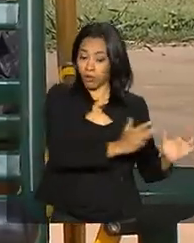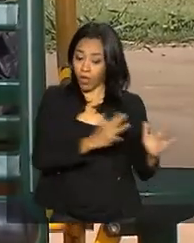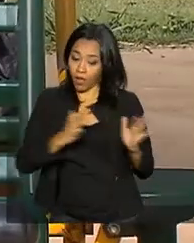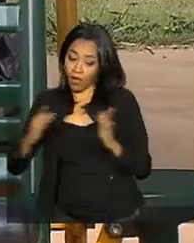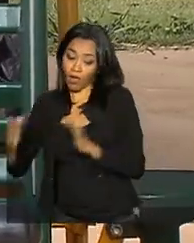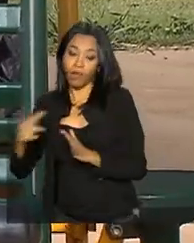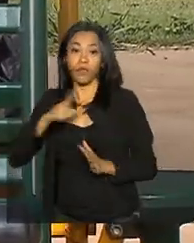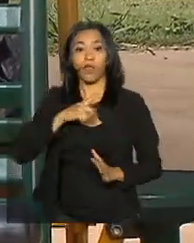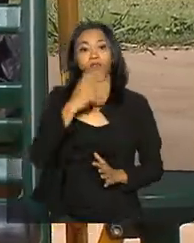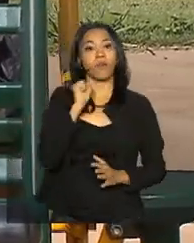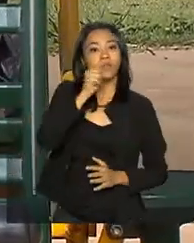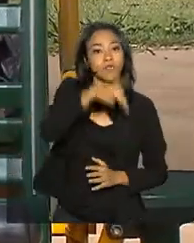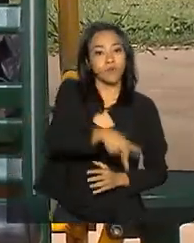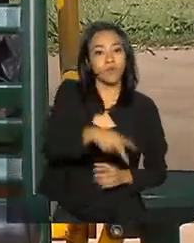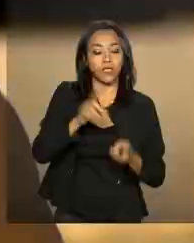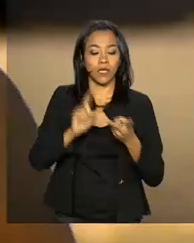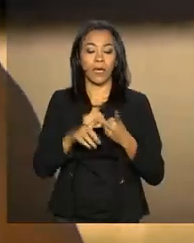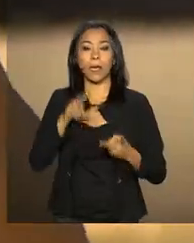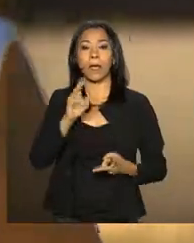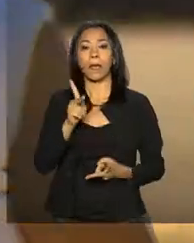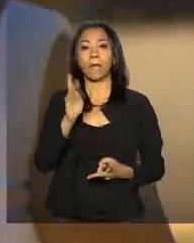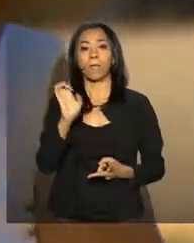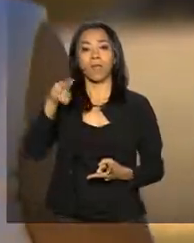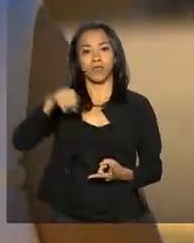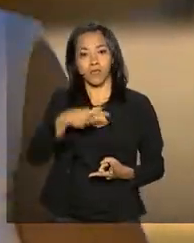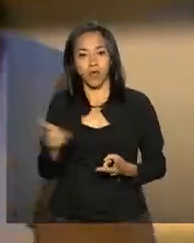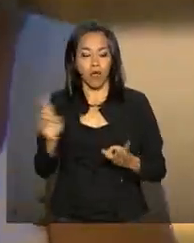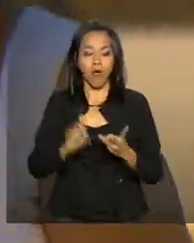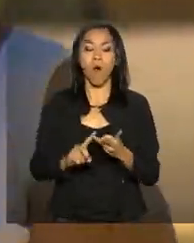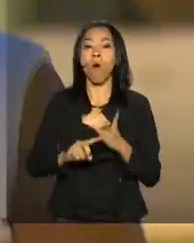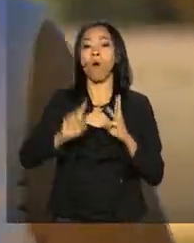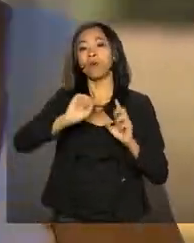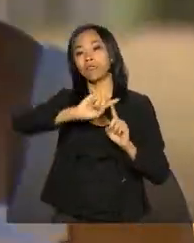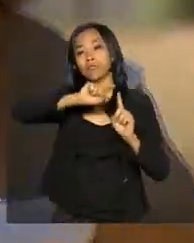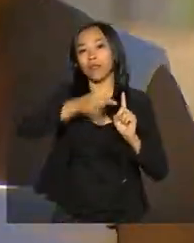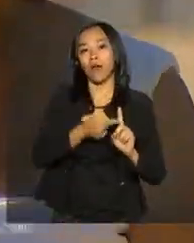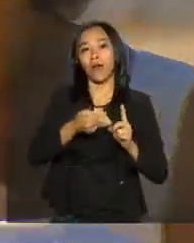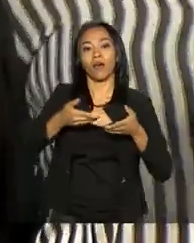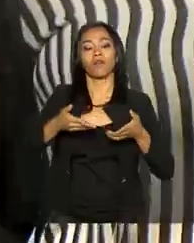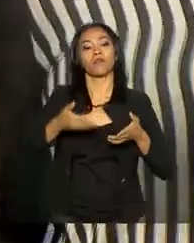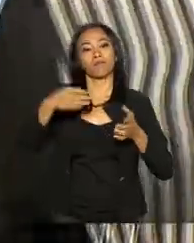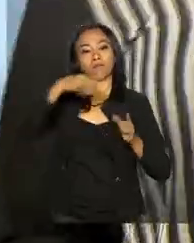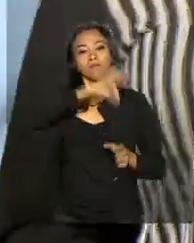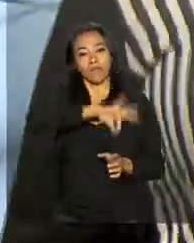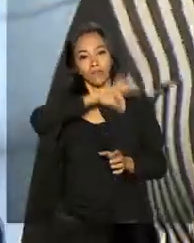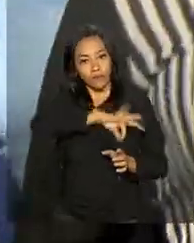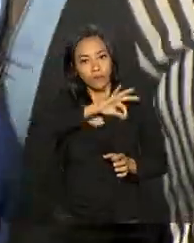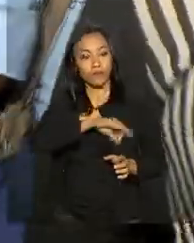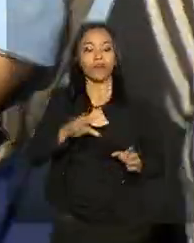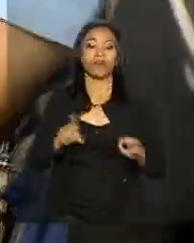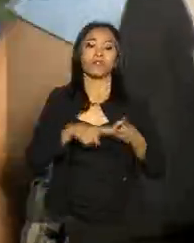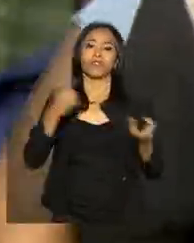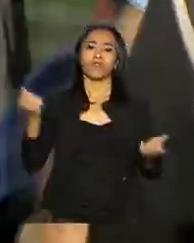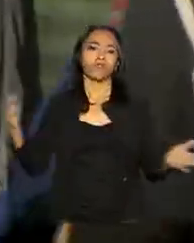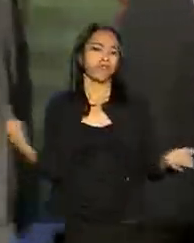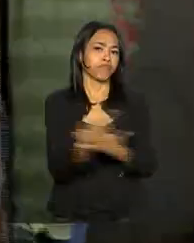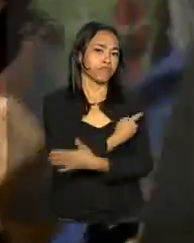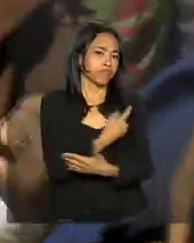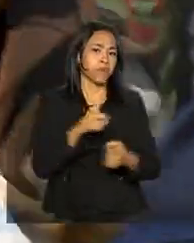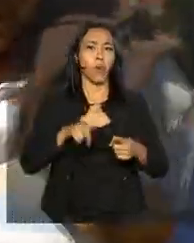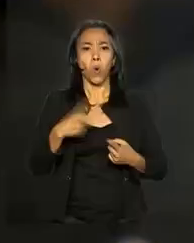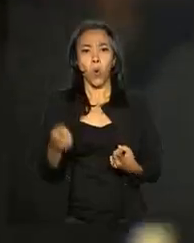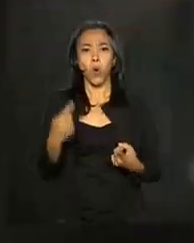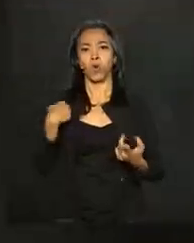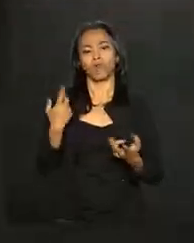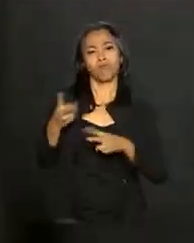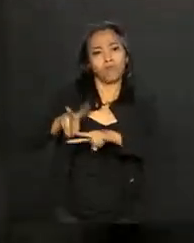aposentadoria, pensão por morte, salário maternidade ou auxílios doença, acidente e reclusão. Em todo o país, 30